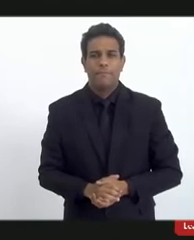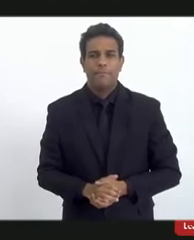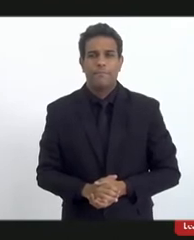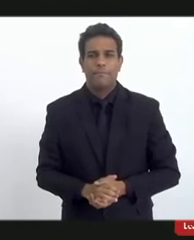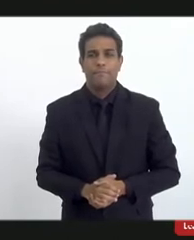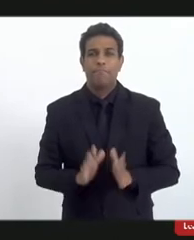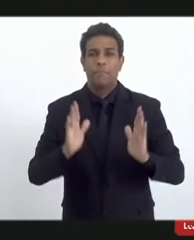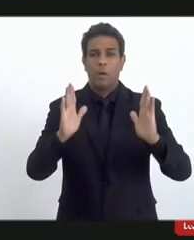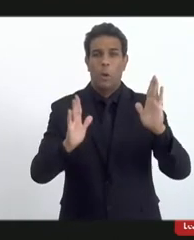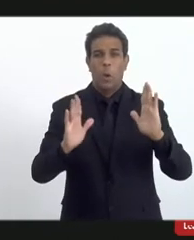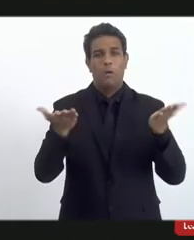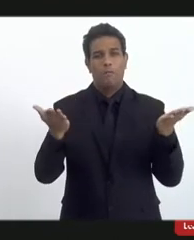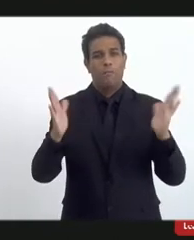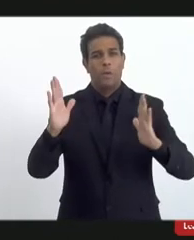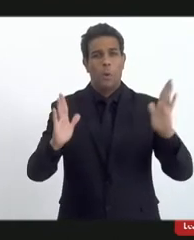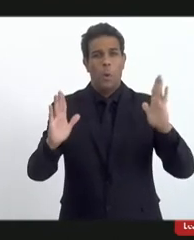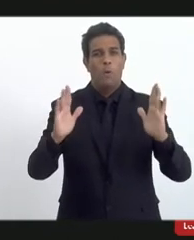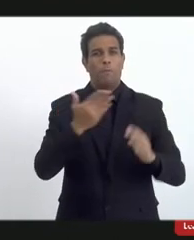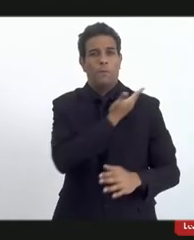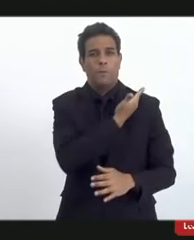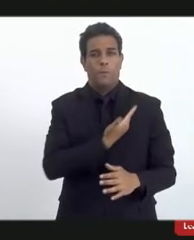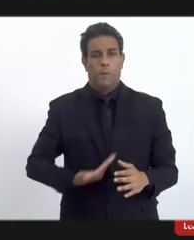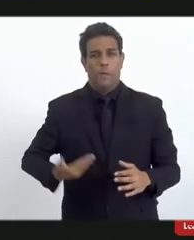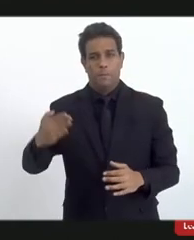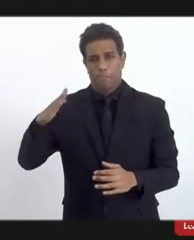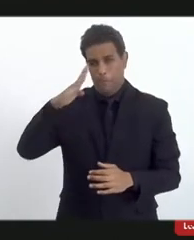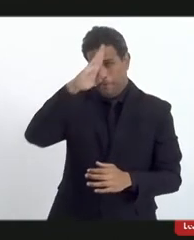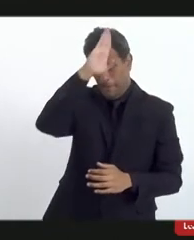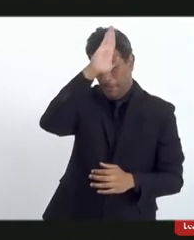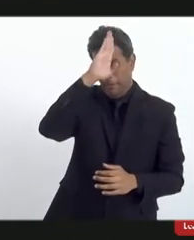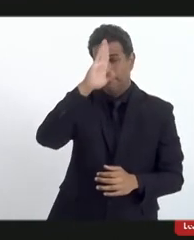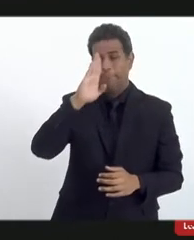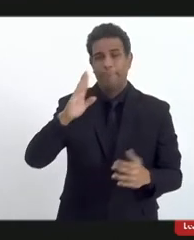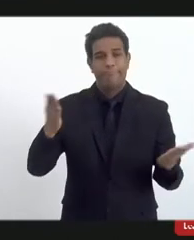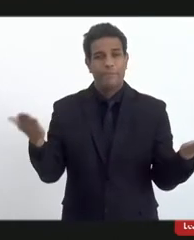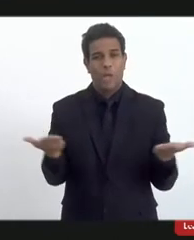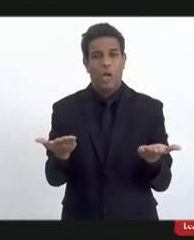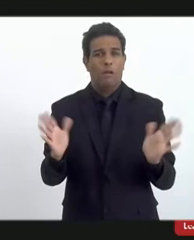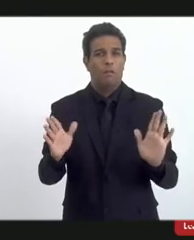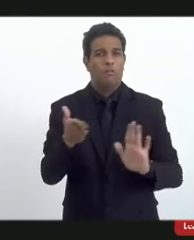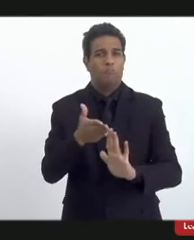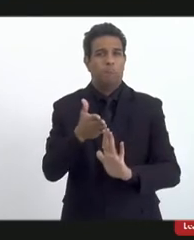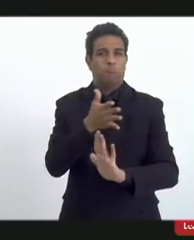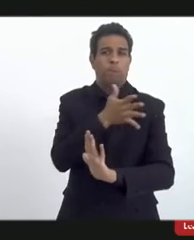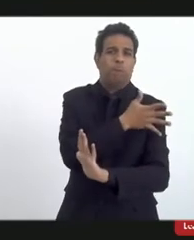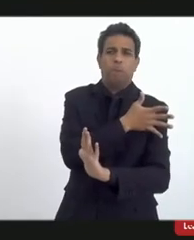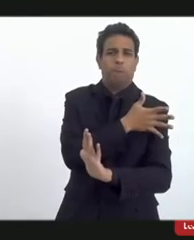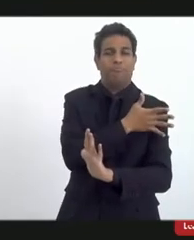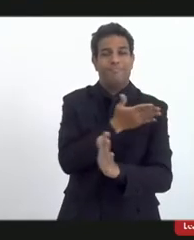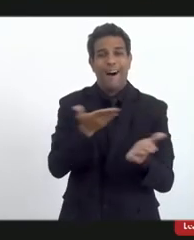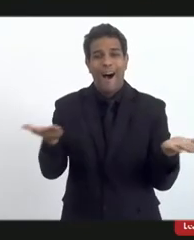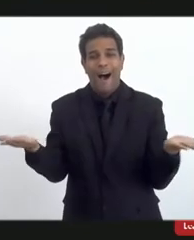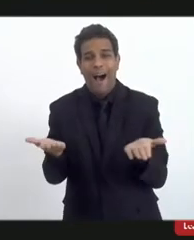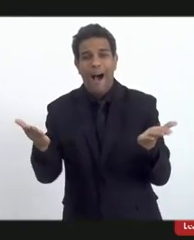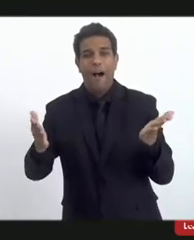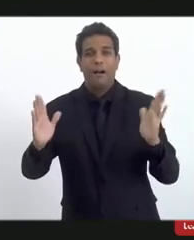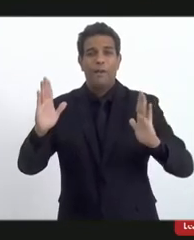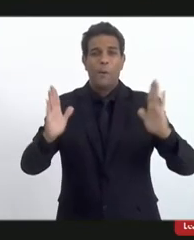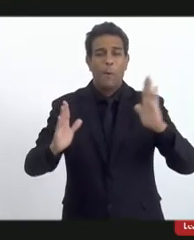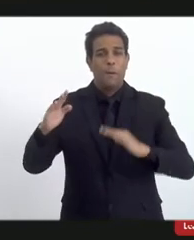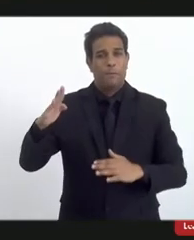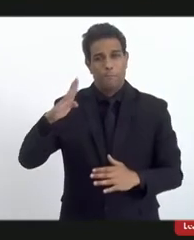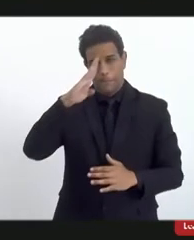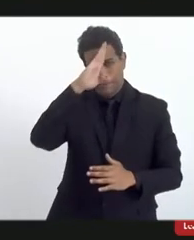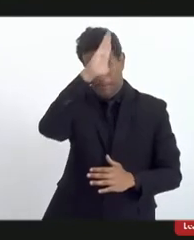durante esse governo, vou falar do governo Bolsonaro, governo Bolsonaro, não vou falar nem do Dilma, Lula, lá para trás, Fernando Henrique,